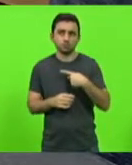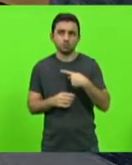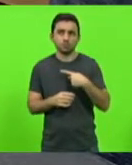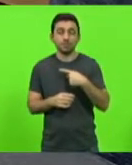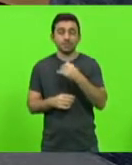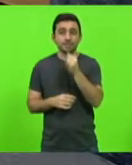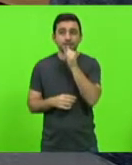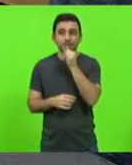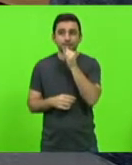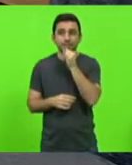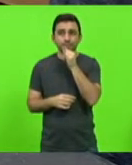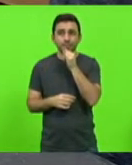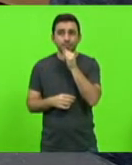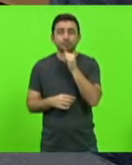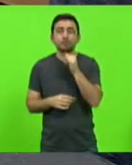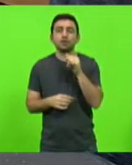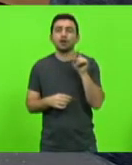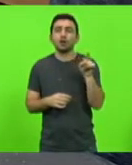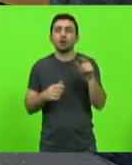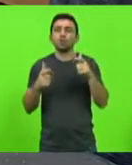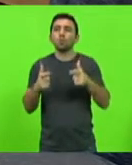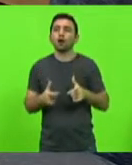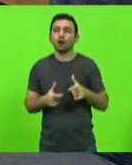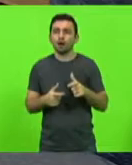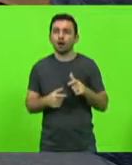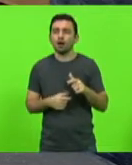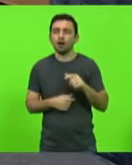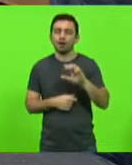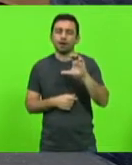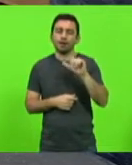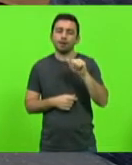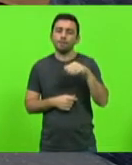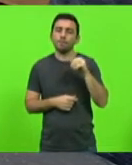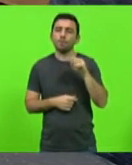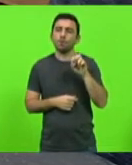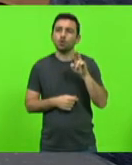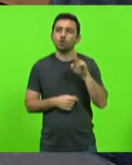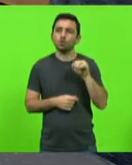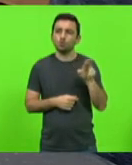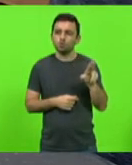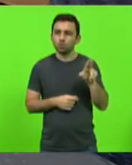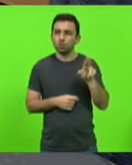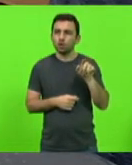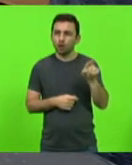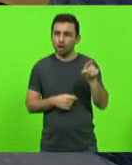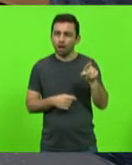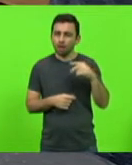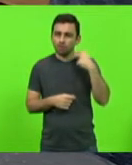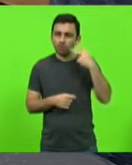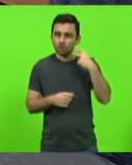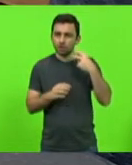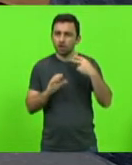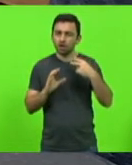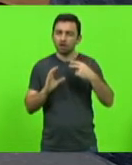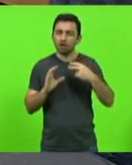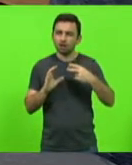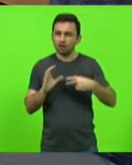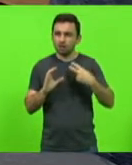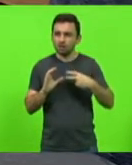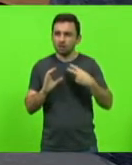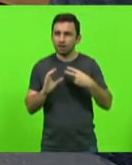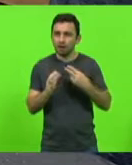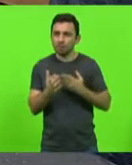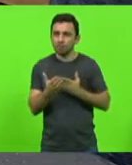exemplo do município de Camboriú, aqui em Santa Catarina, que a Câmara de Vereadores aprovou um projeto e depois